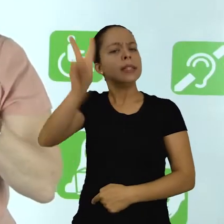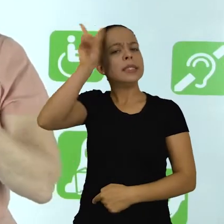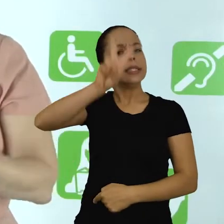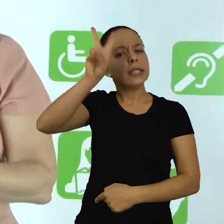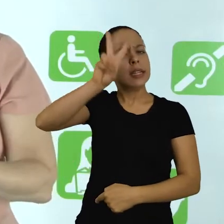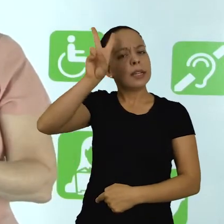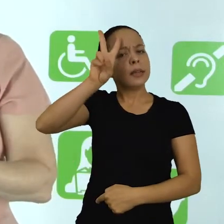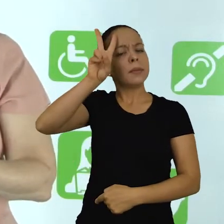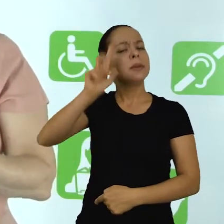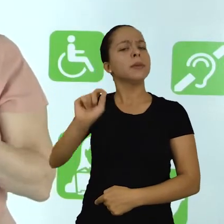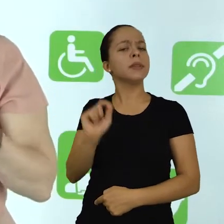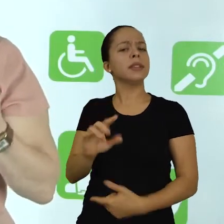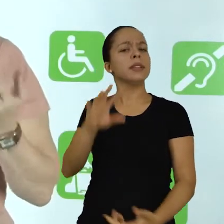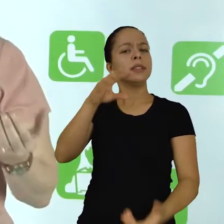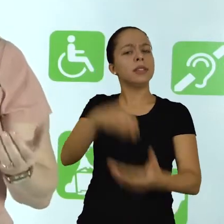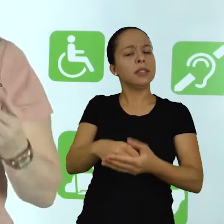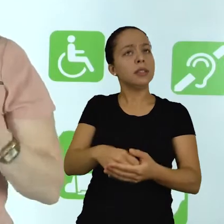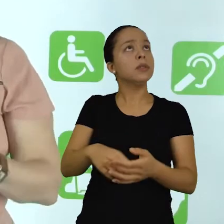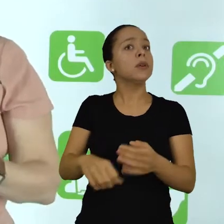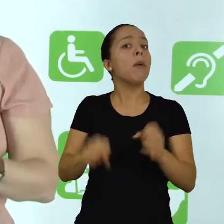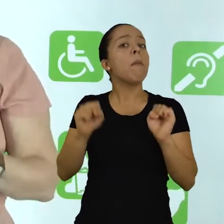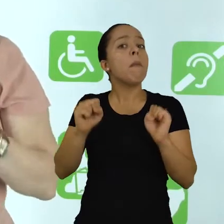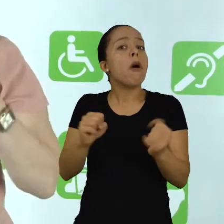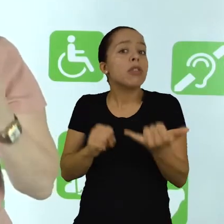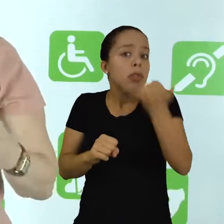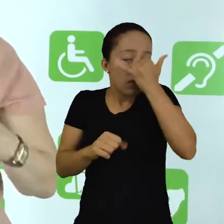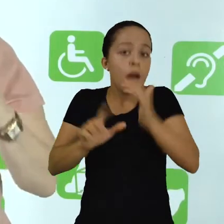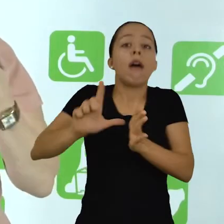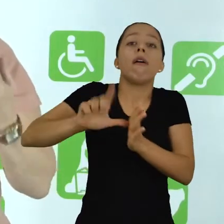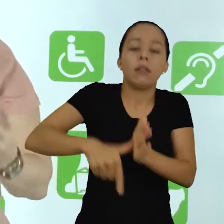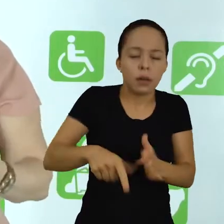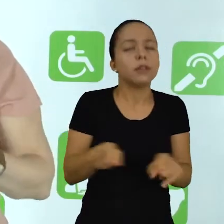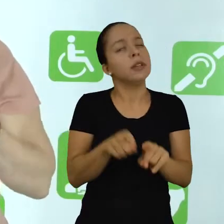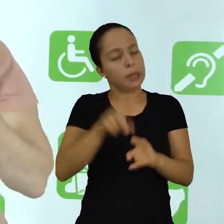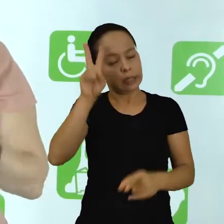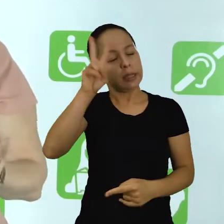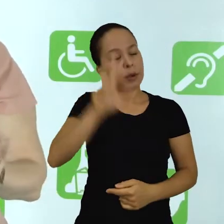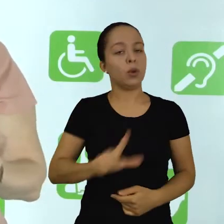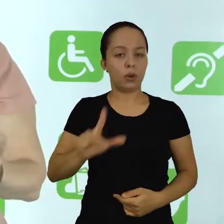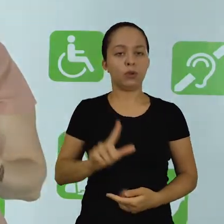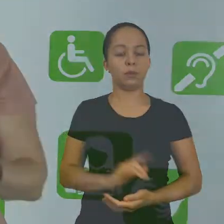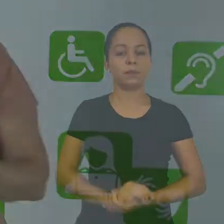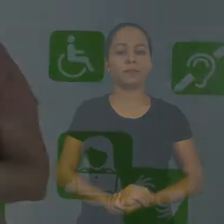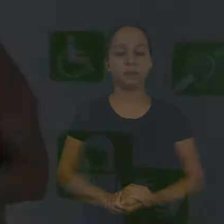pesquisador dispõe, levando em conta, lógico, todos os possíveis atrasos.